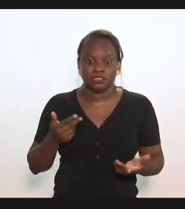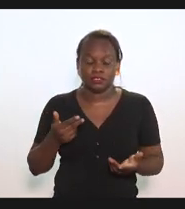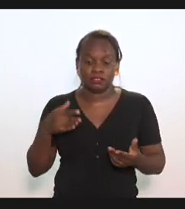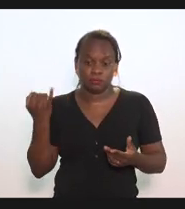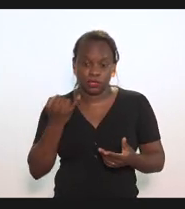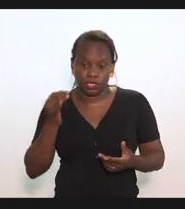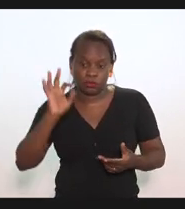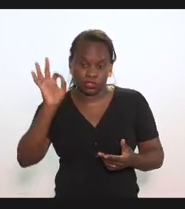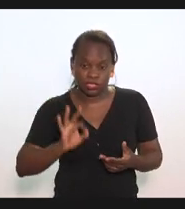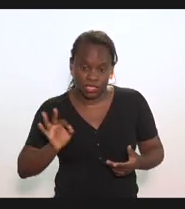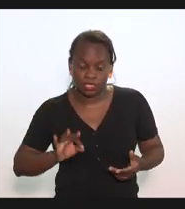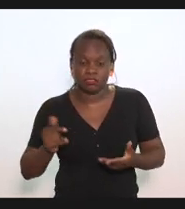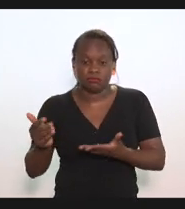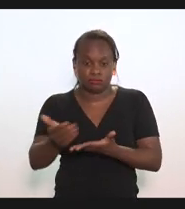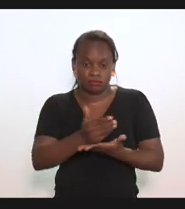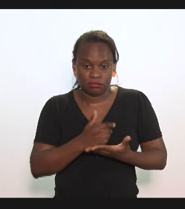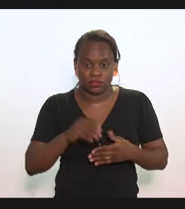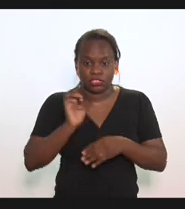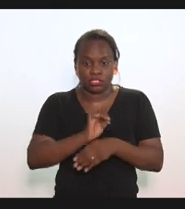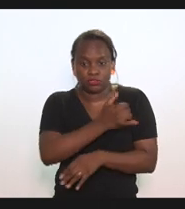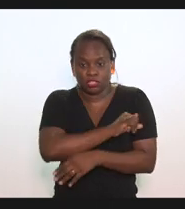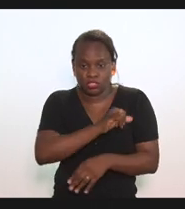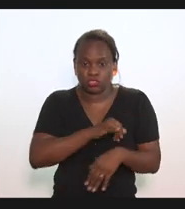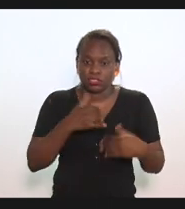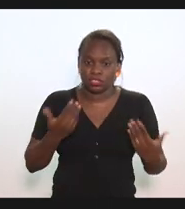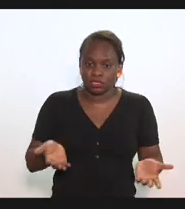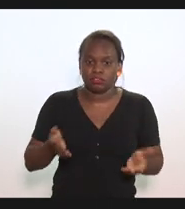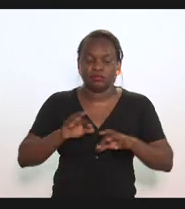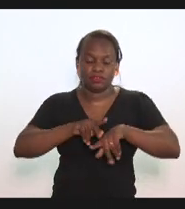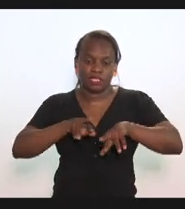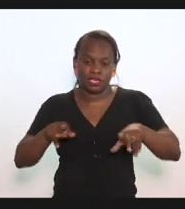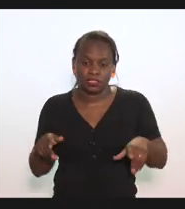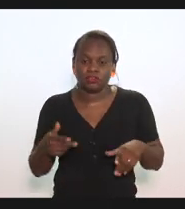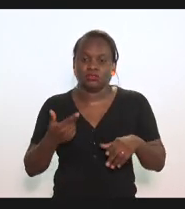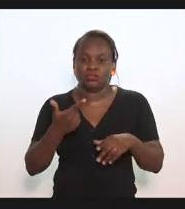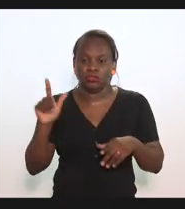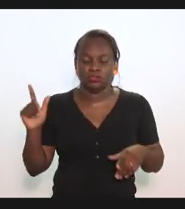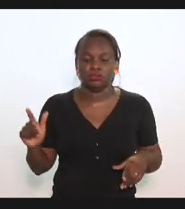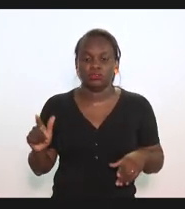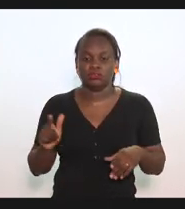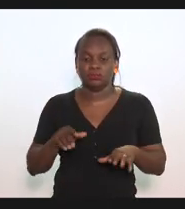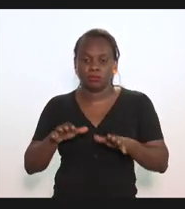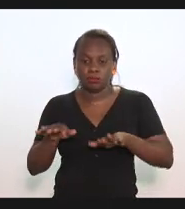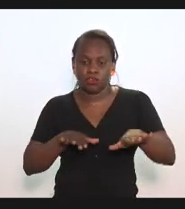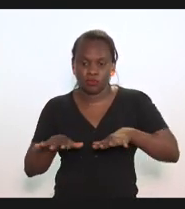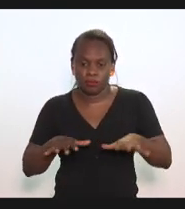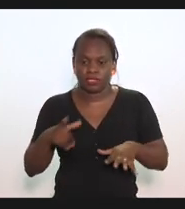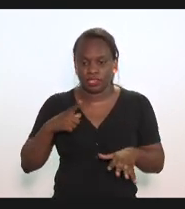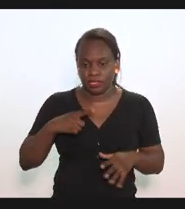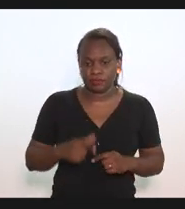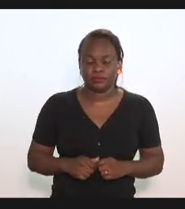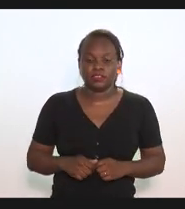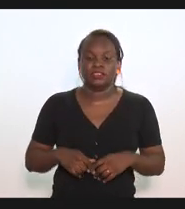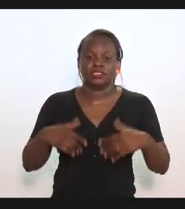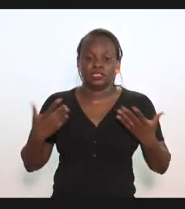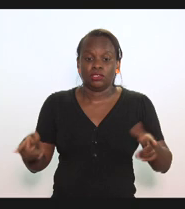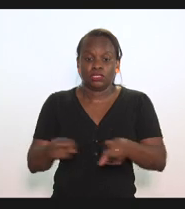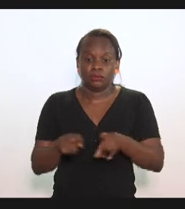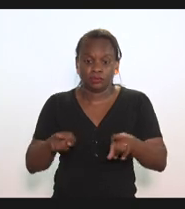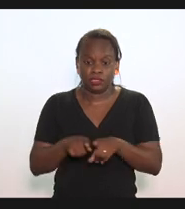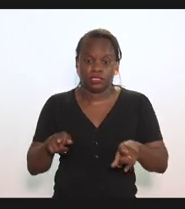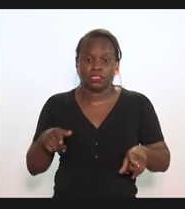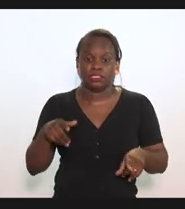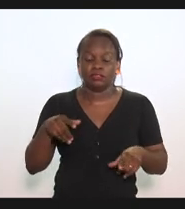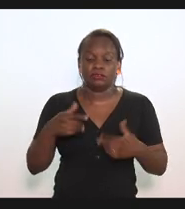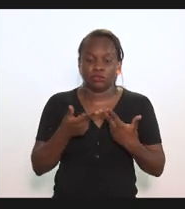relevantes, arrecadação relevante para o Estado, e assim, freques e todas as outras movimentações que isso gera. Uma outra coisa que é